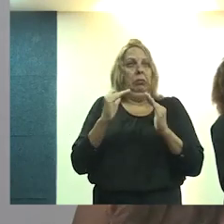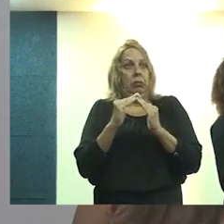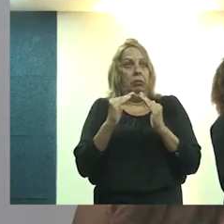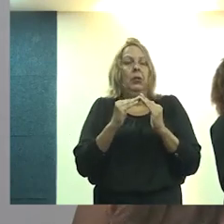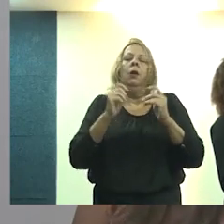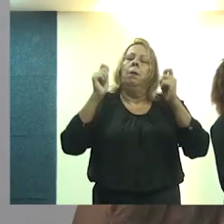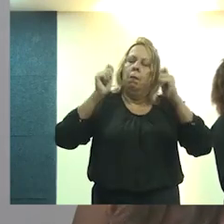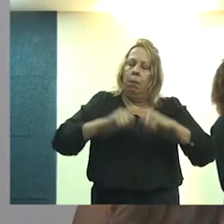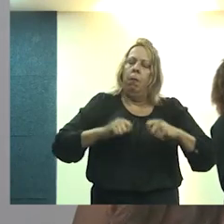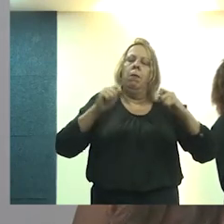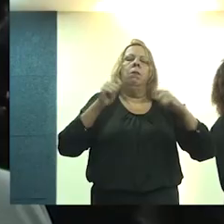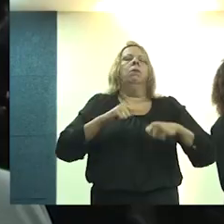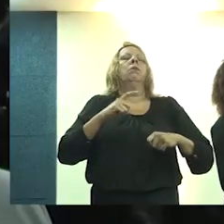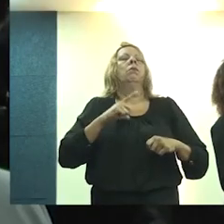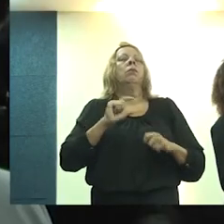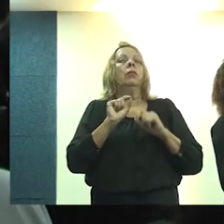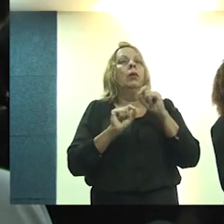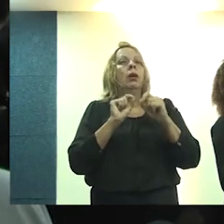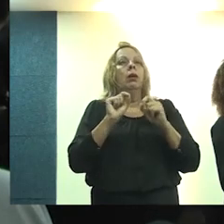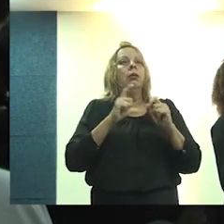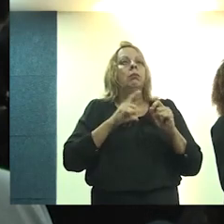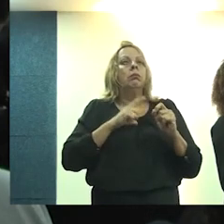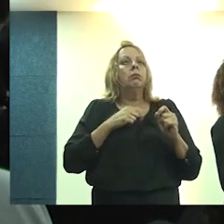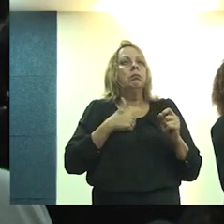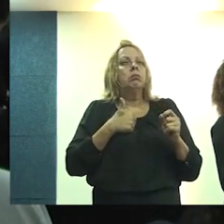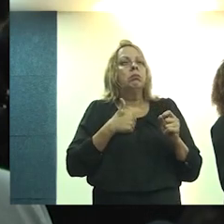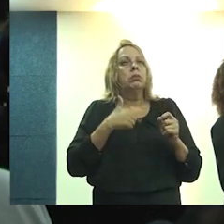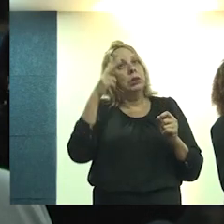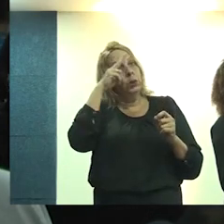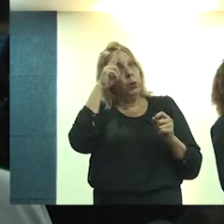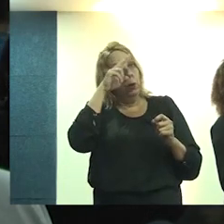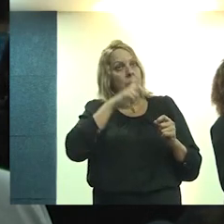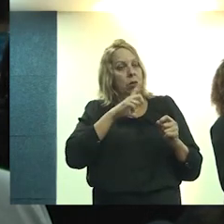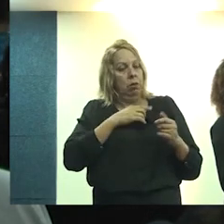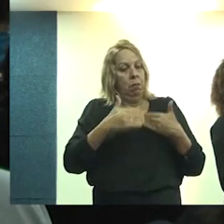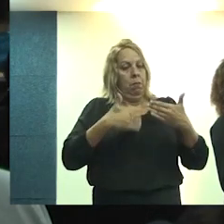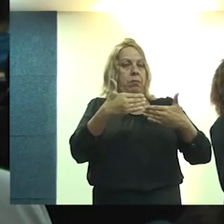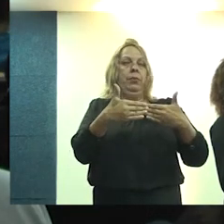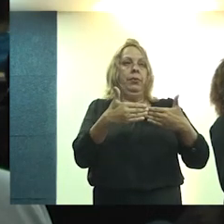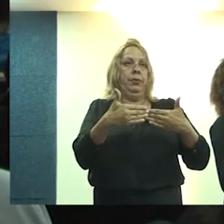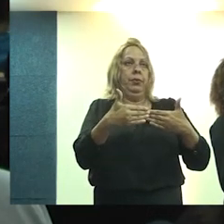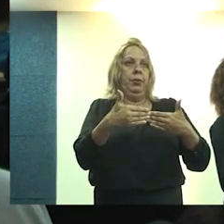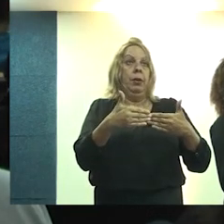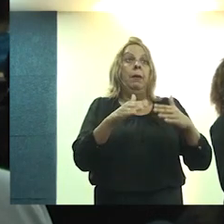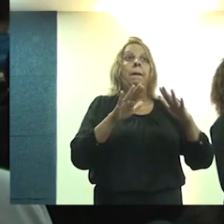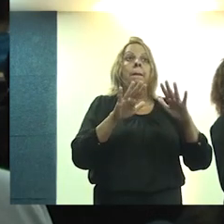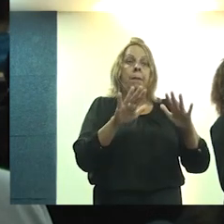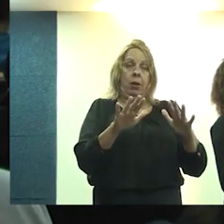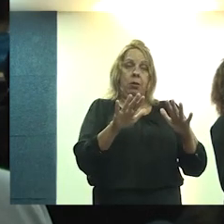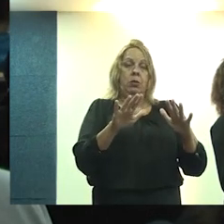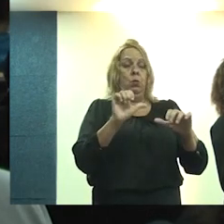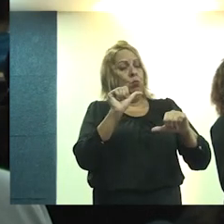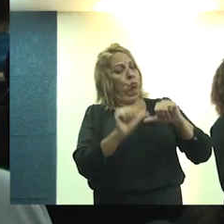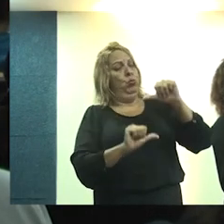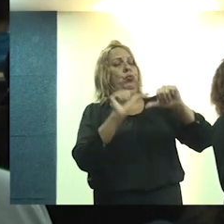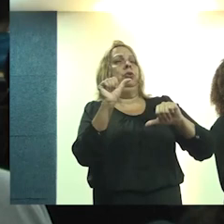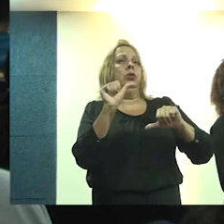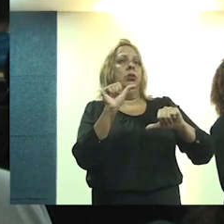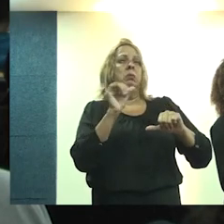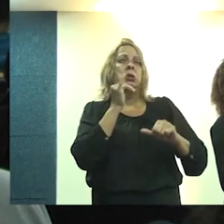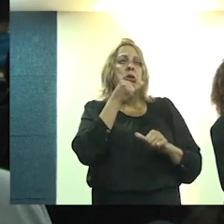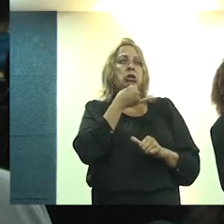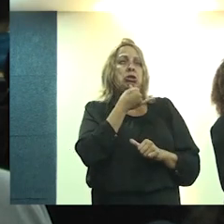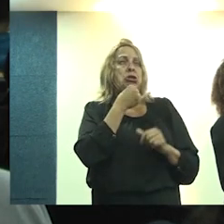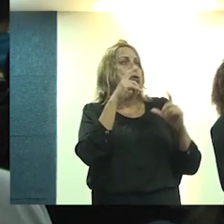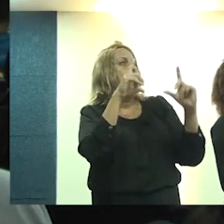possa ser algo para a gente ler na história, mas que deixe de ser uma